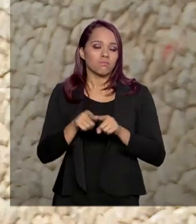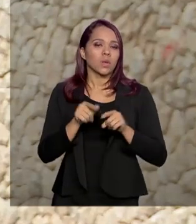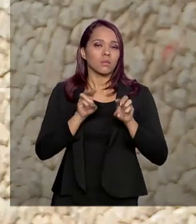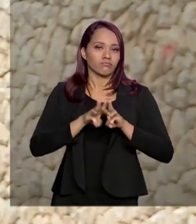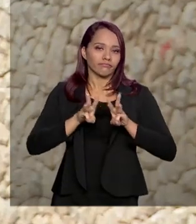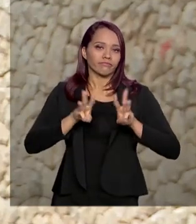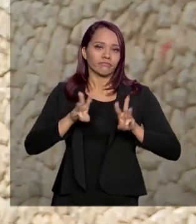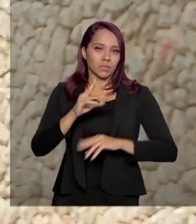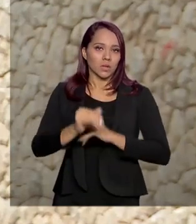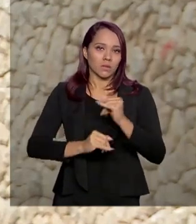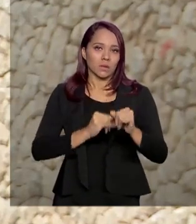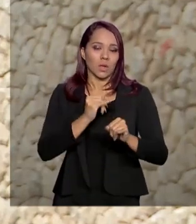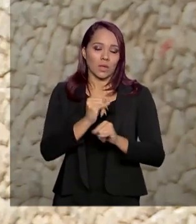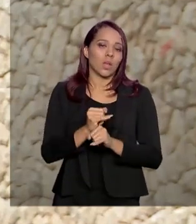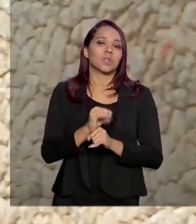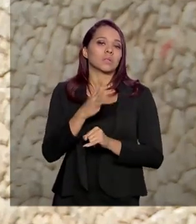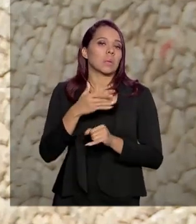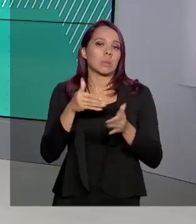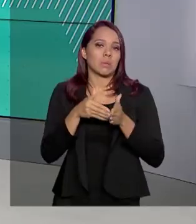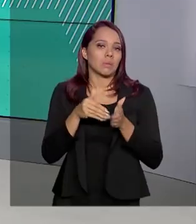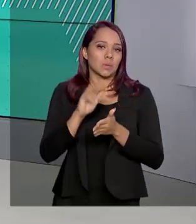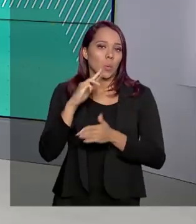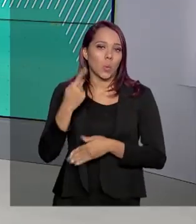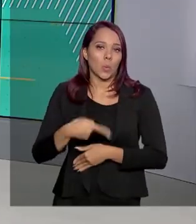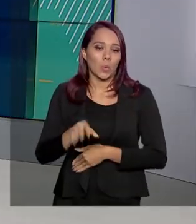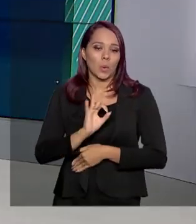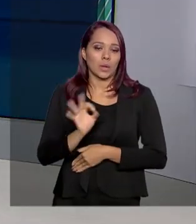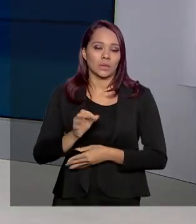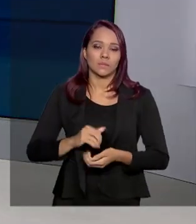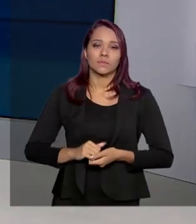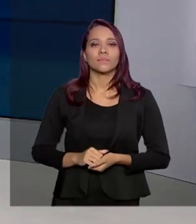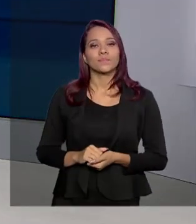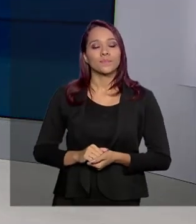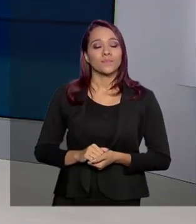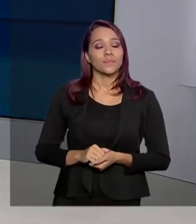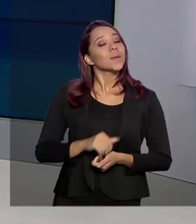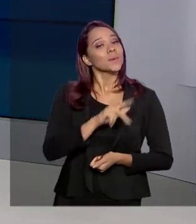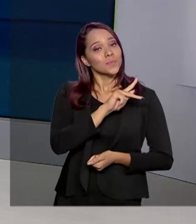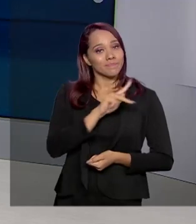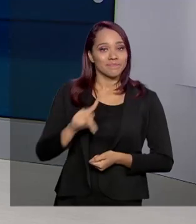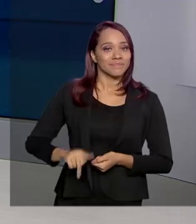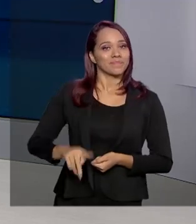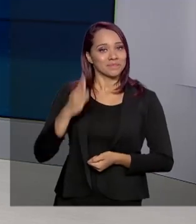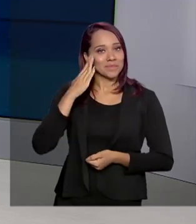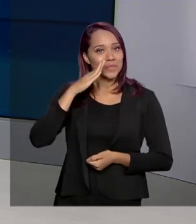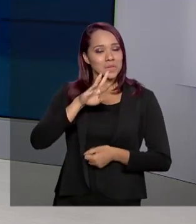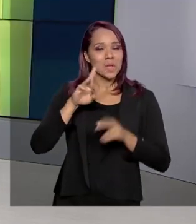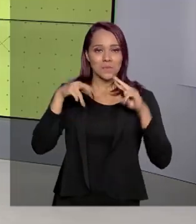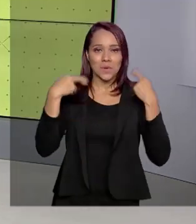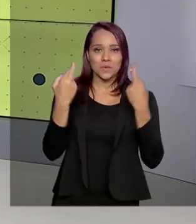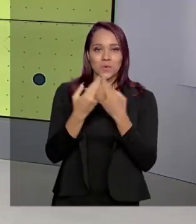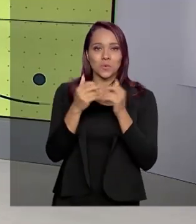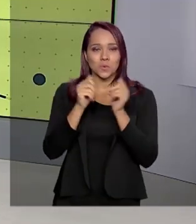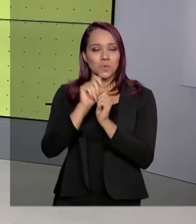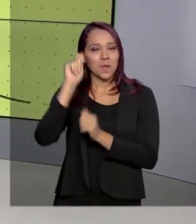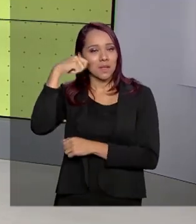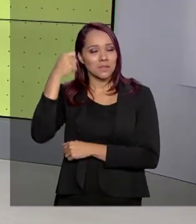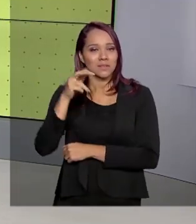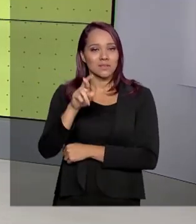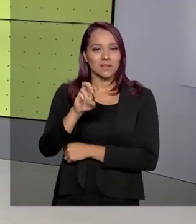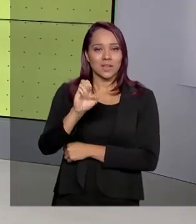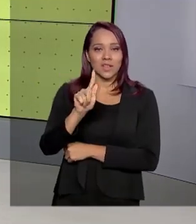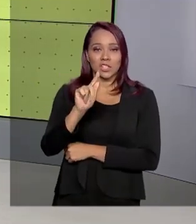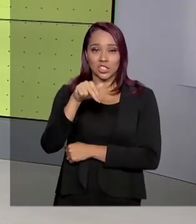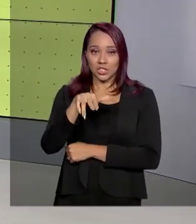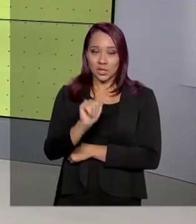da prestadora, sem intervenção humana. E o presidente Jair Bolsonaro se reuniu hoje com a atriz Regina Duarte,